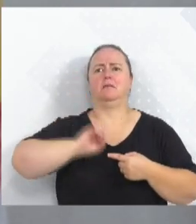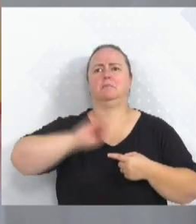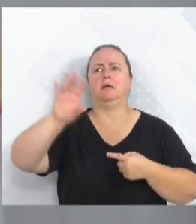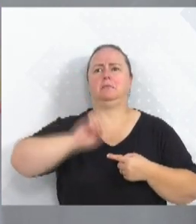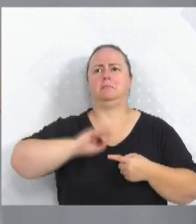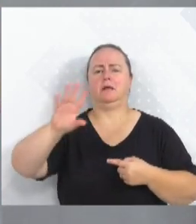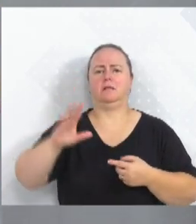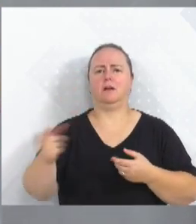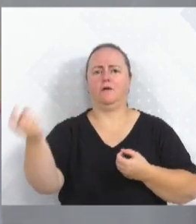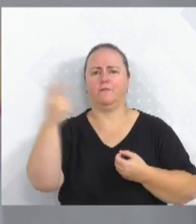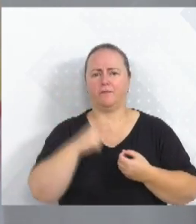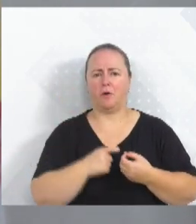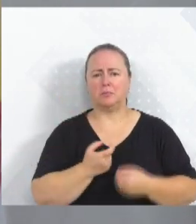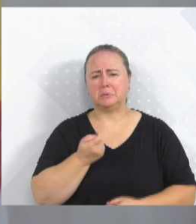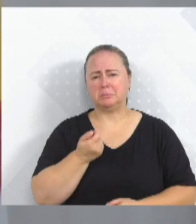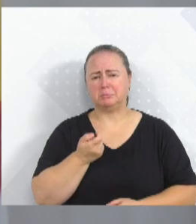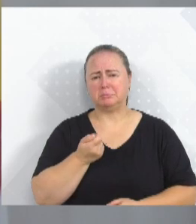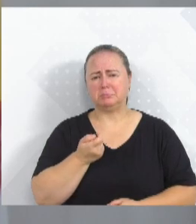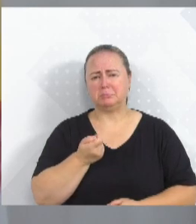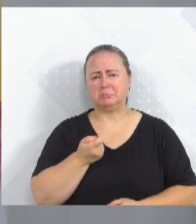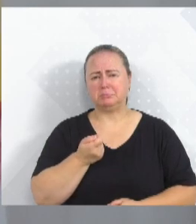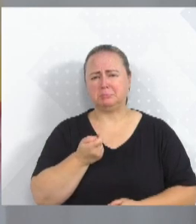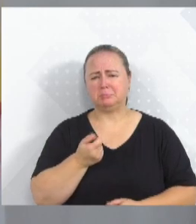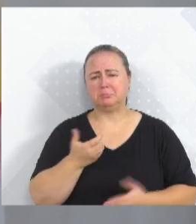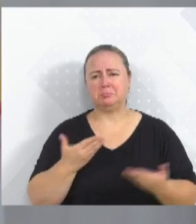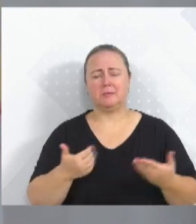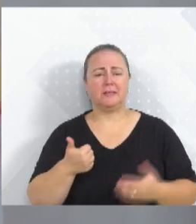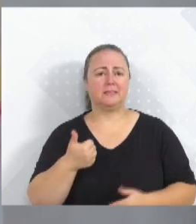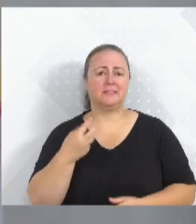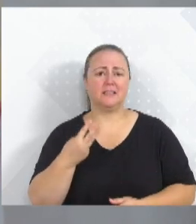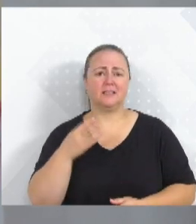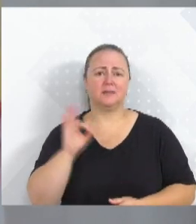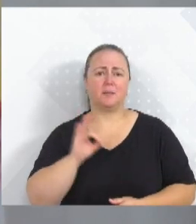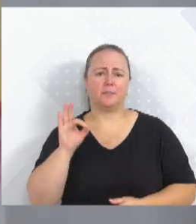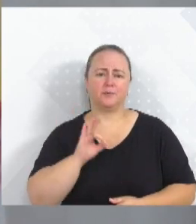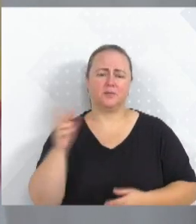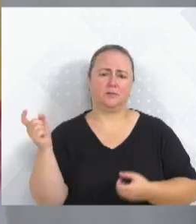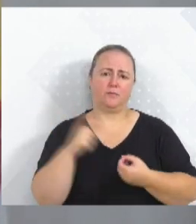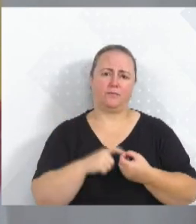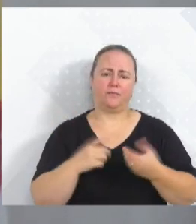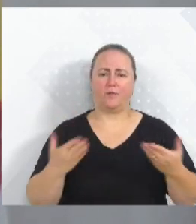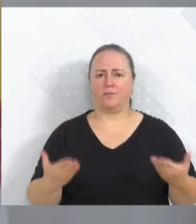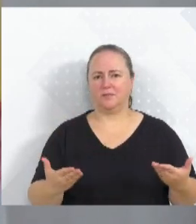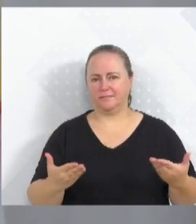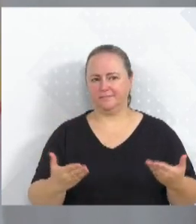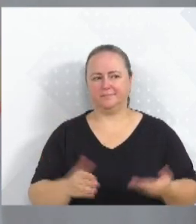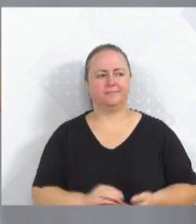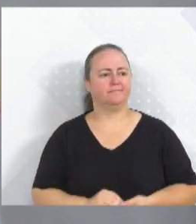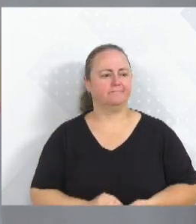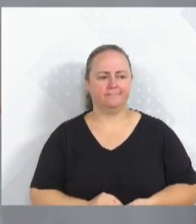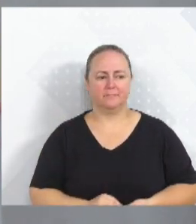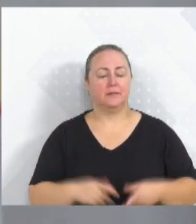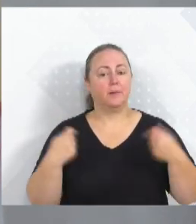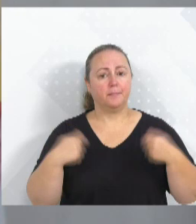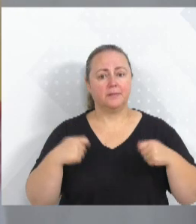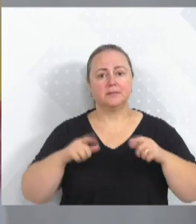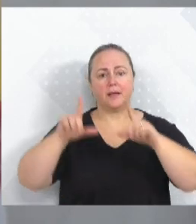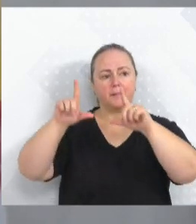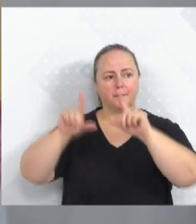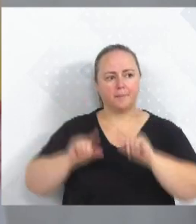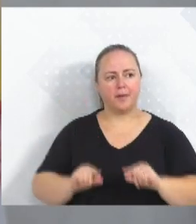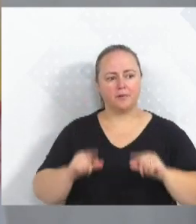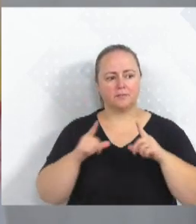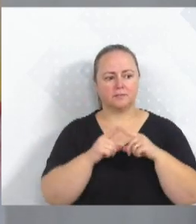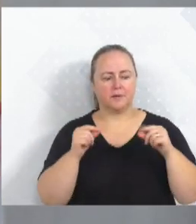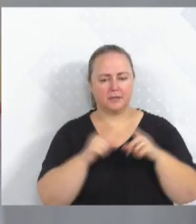12,99, não vamos dizer que é 13. 13% retorna para nós. Então, nós temos que ter menos Brasília, mais Estado